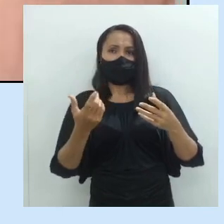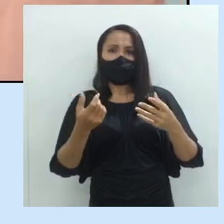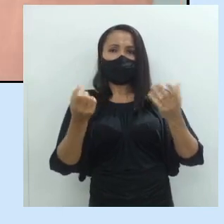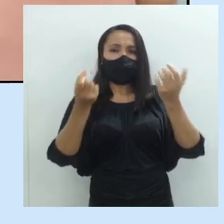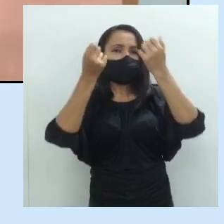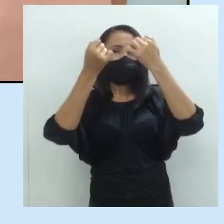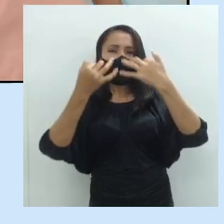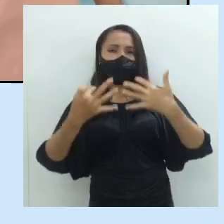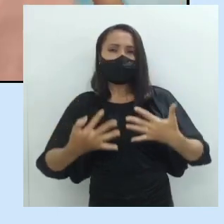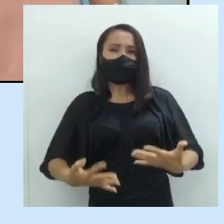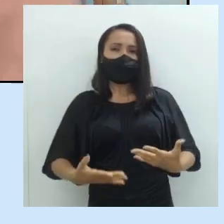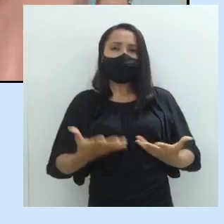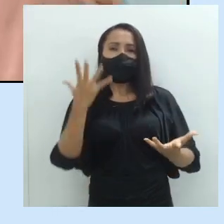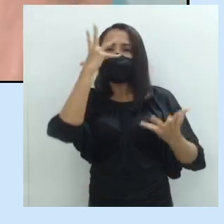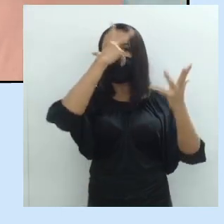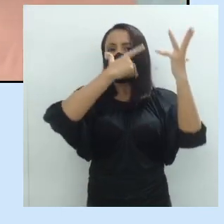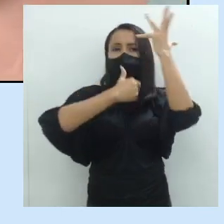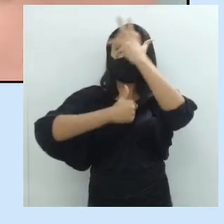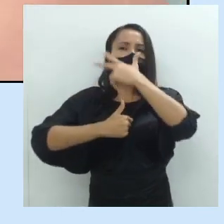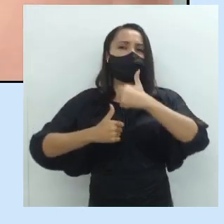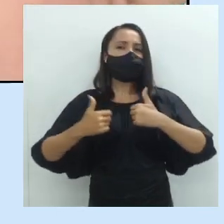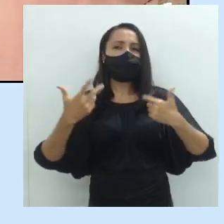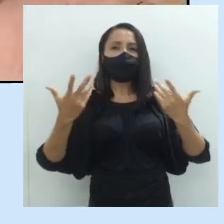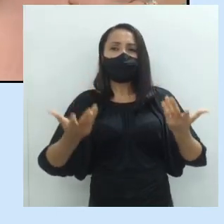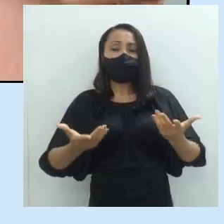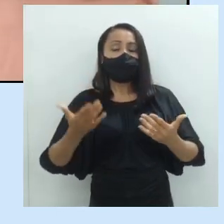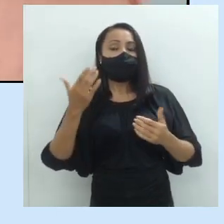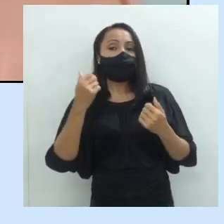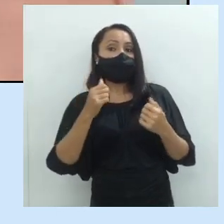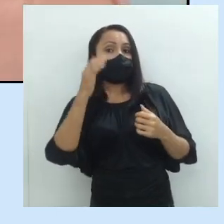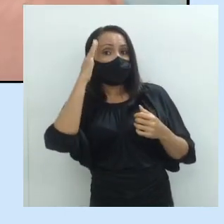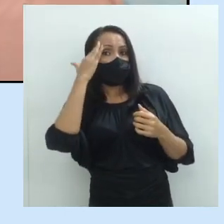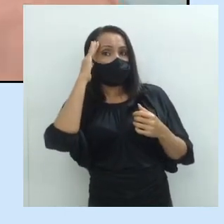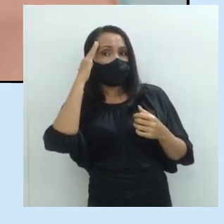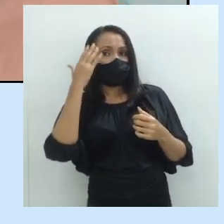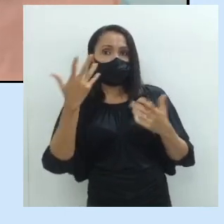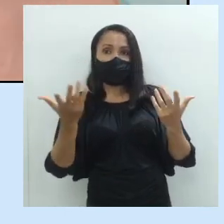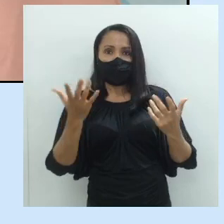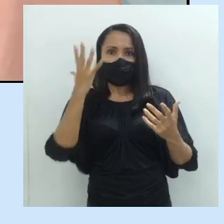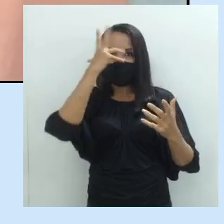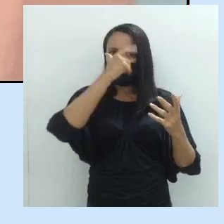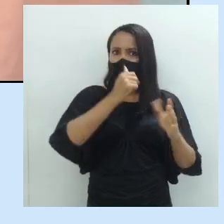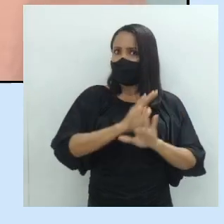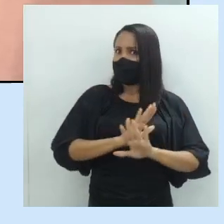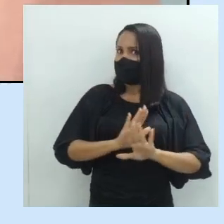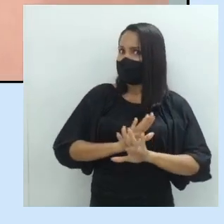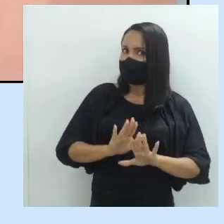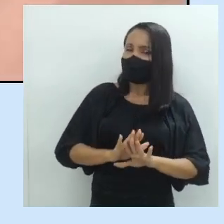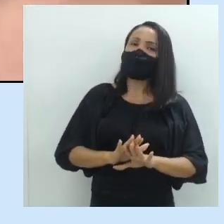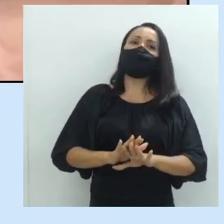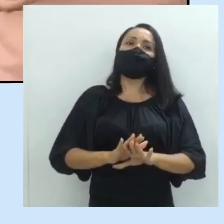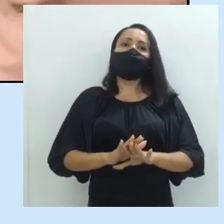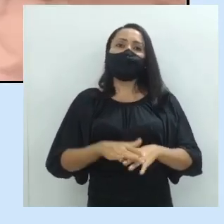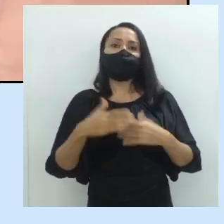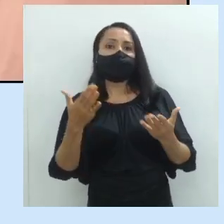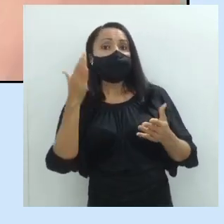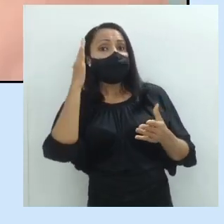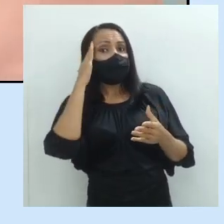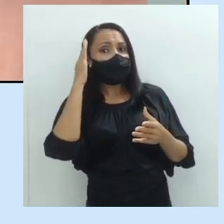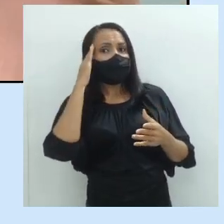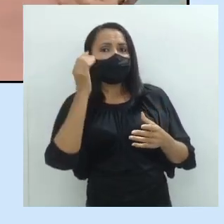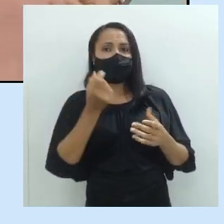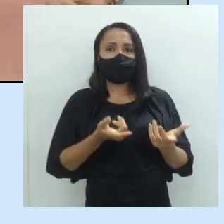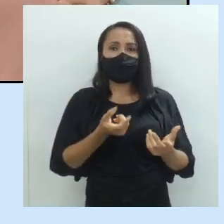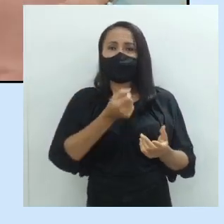as reticências. Que, no caso, já dá para entender que a pessoa não está bonita. Grave bem, então, é aquilo que eu falei. A